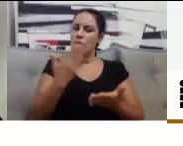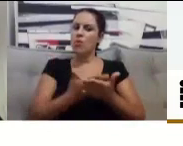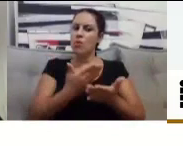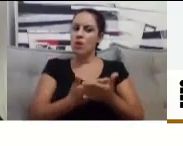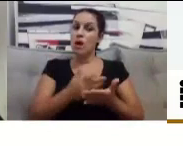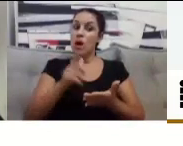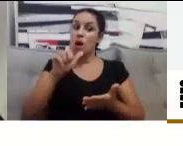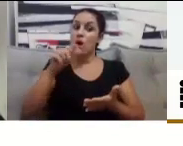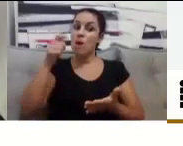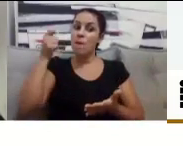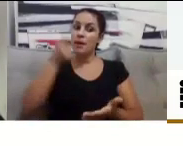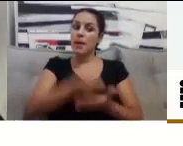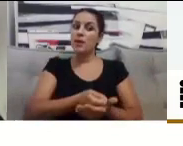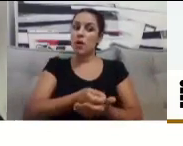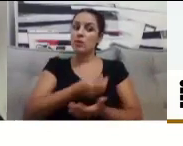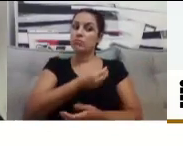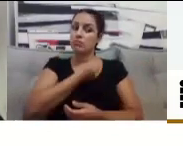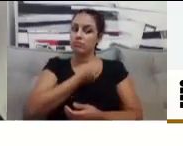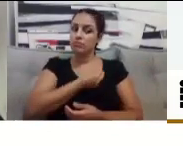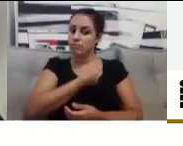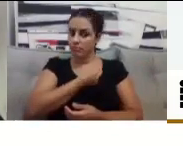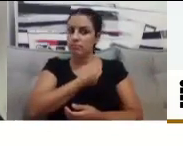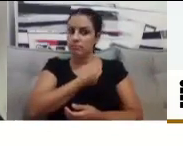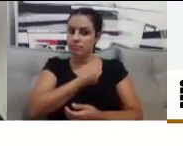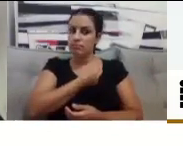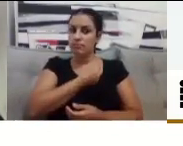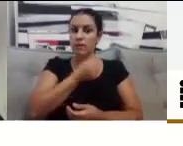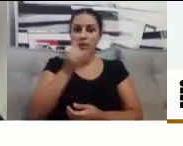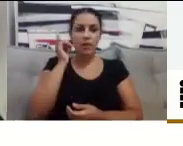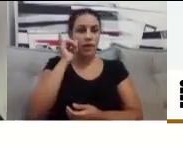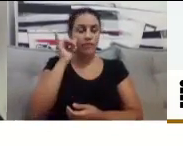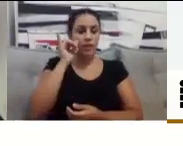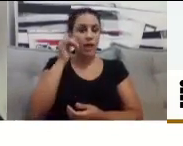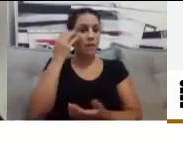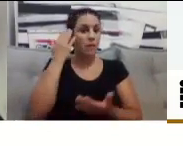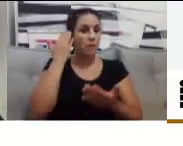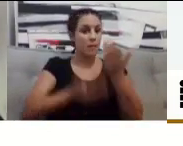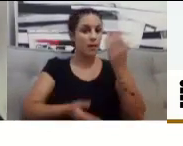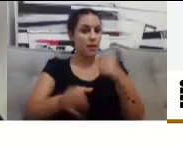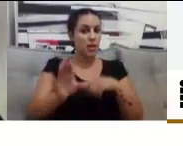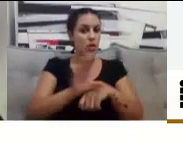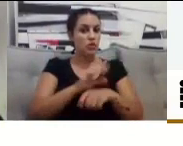para confirmar a matrícula. Tá bom?